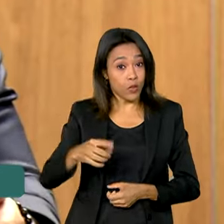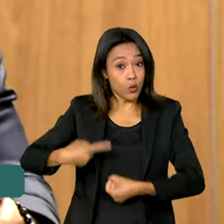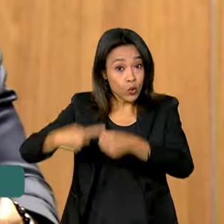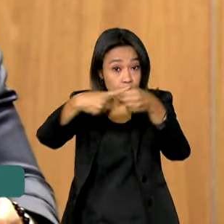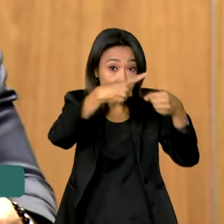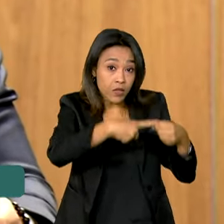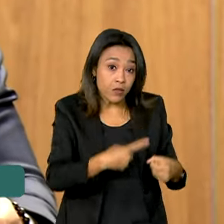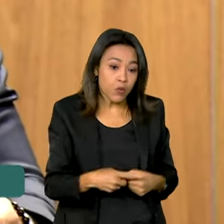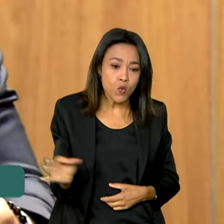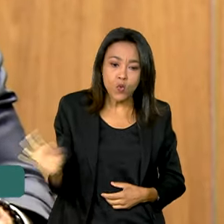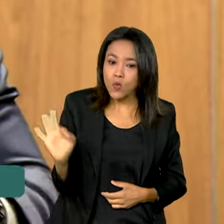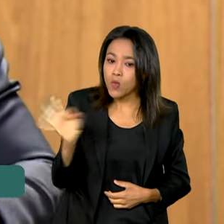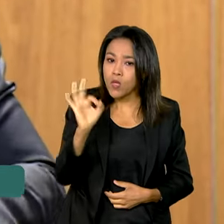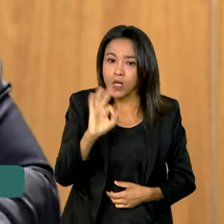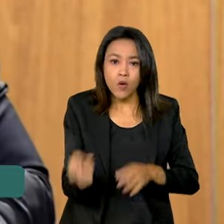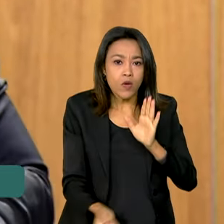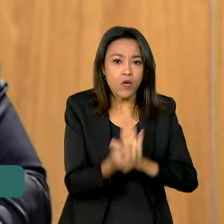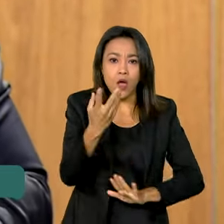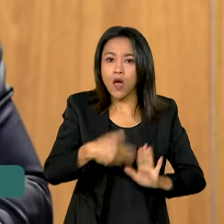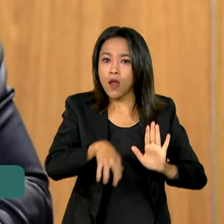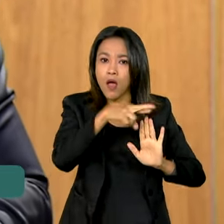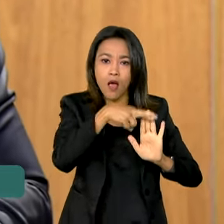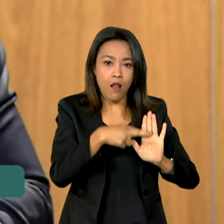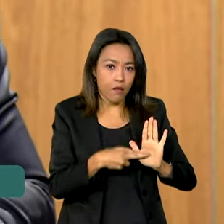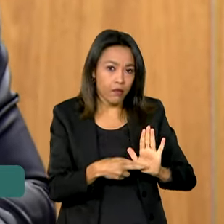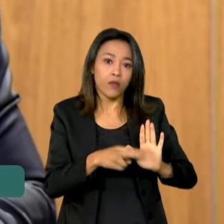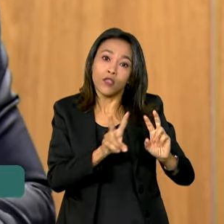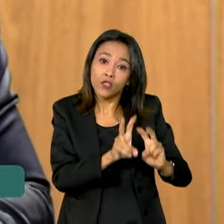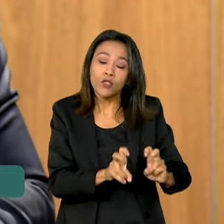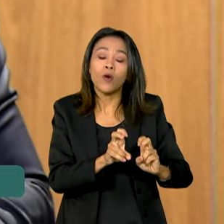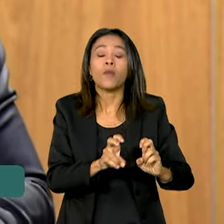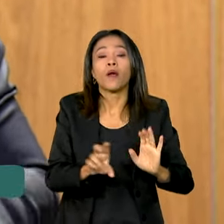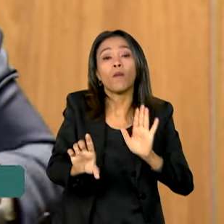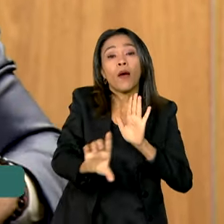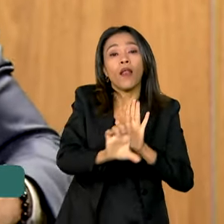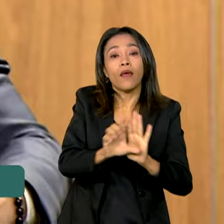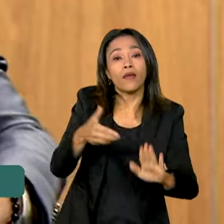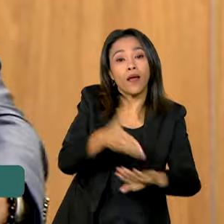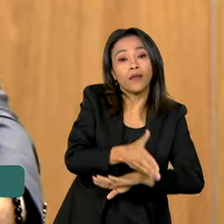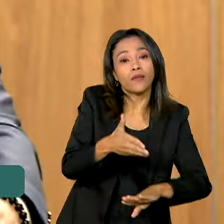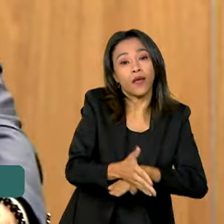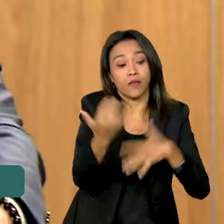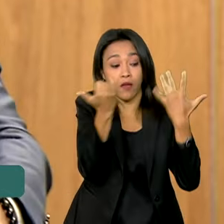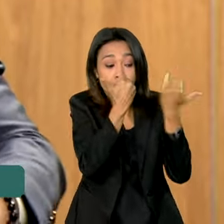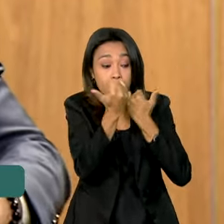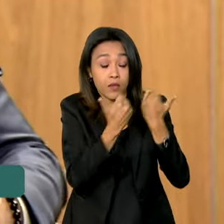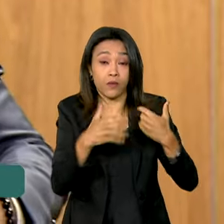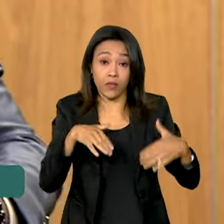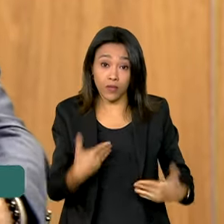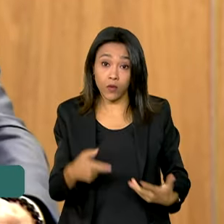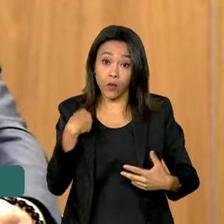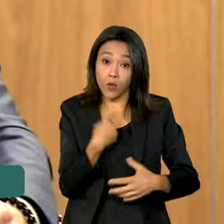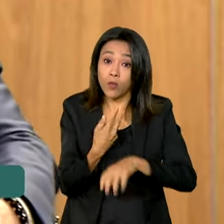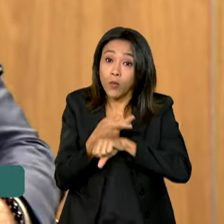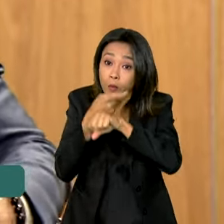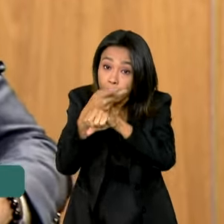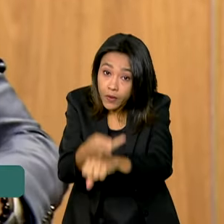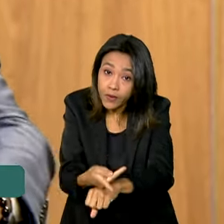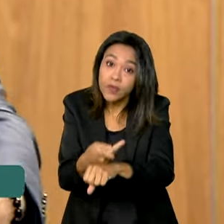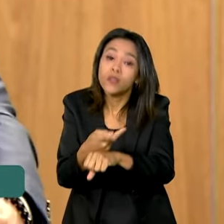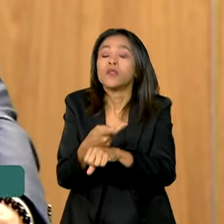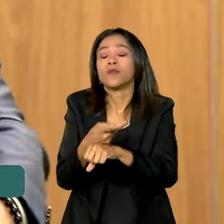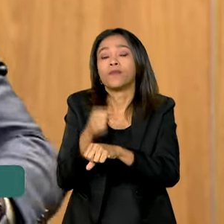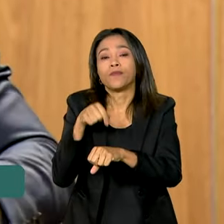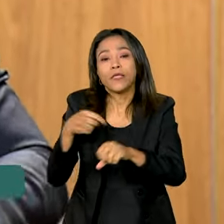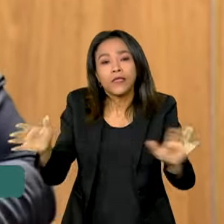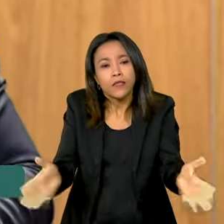regulamentaram a Lei de Acesso à Informação ainda. Então, gente está buscando com a rede tentar harmonizar e